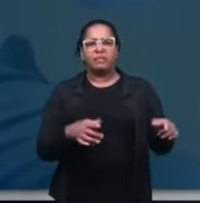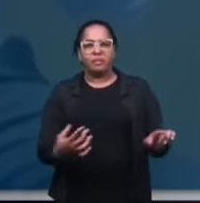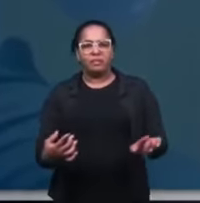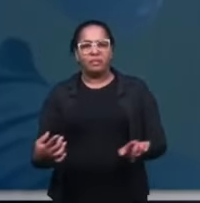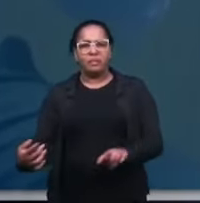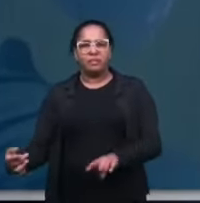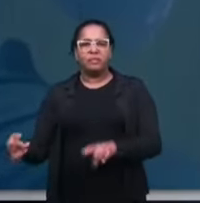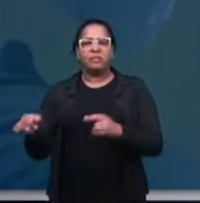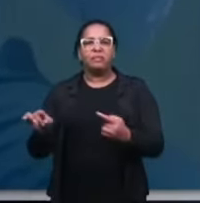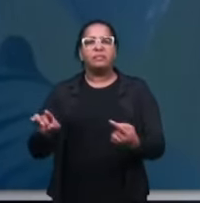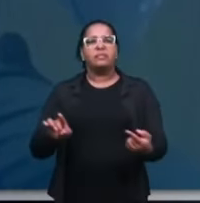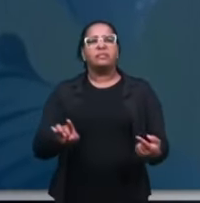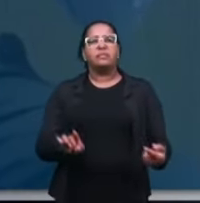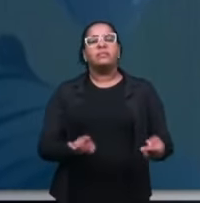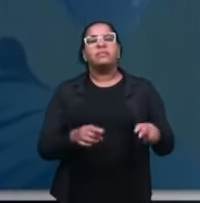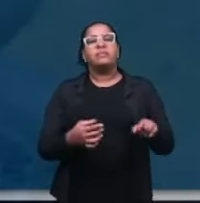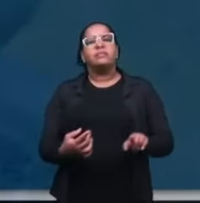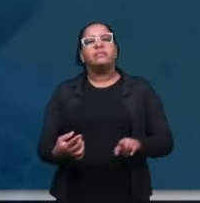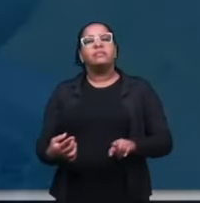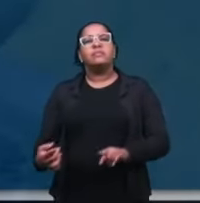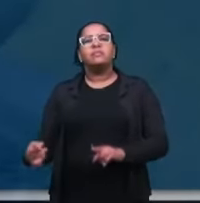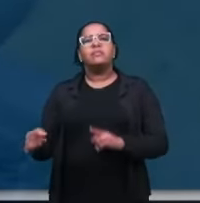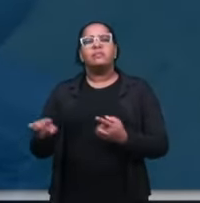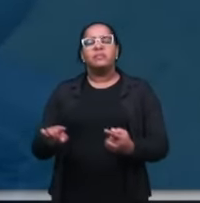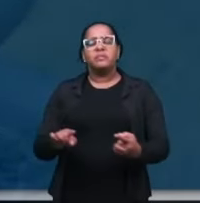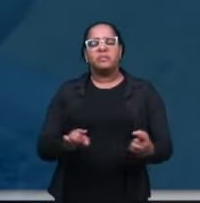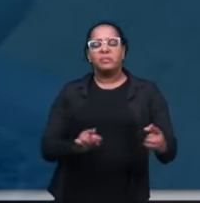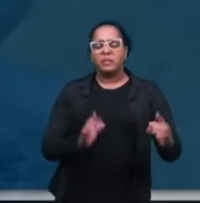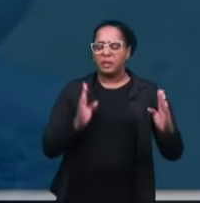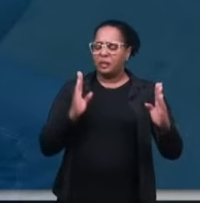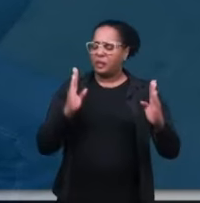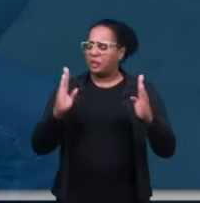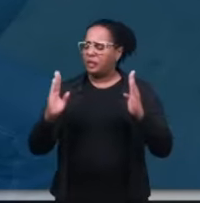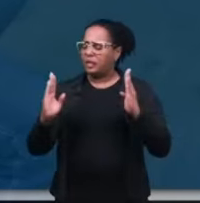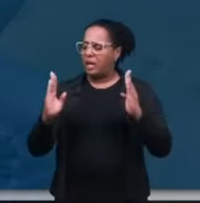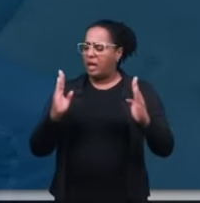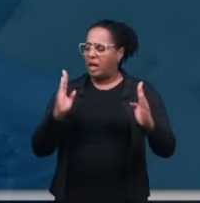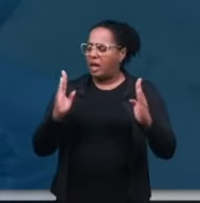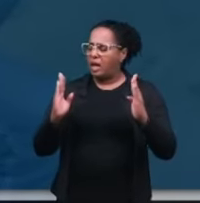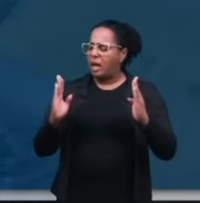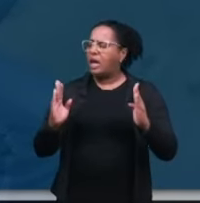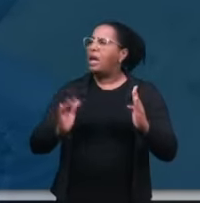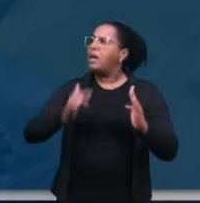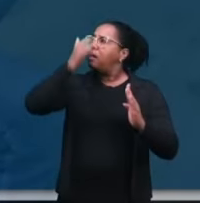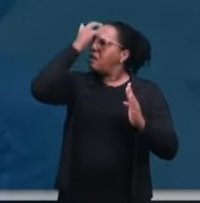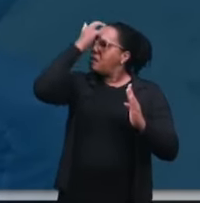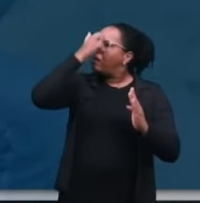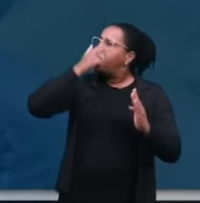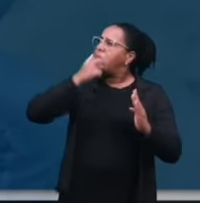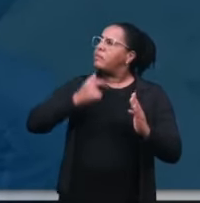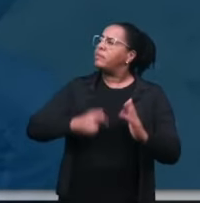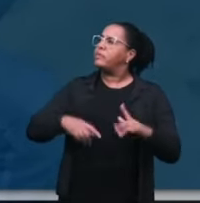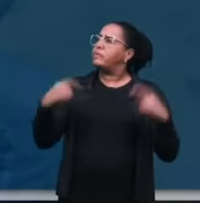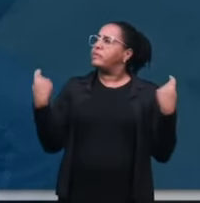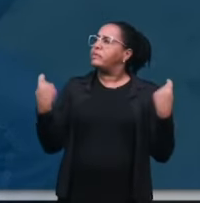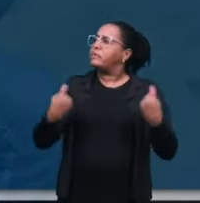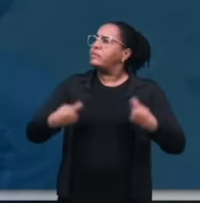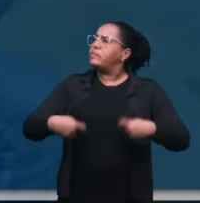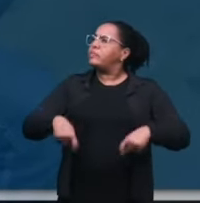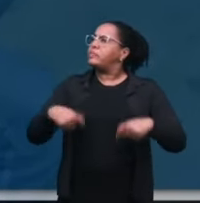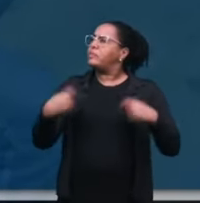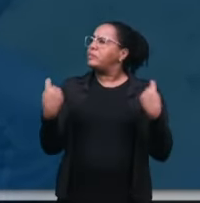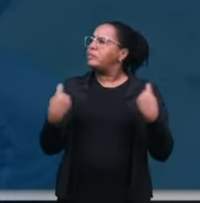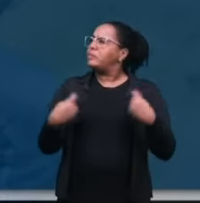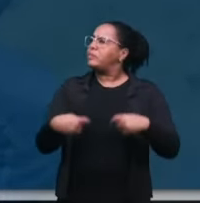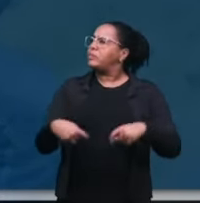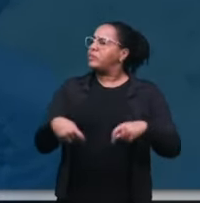Mas eu tenho que esperar eu O tempo